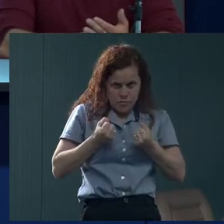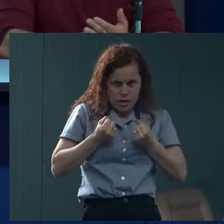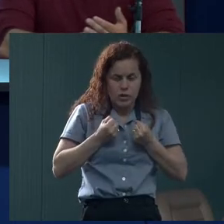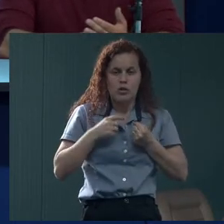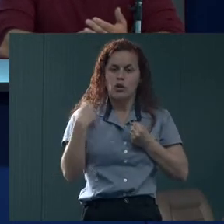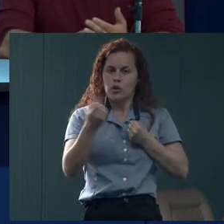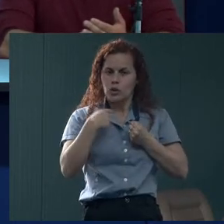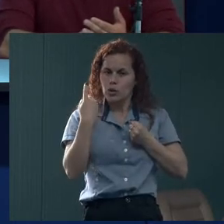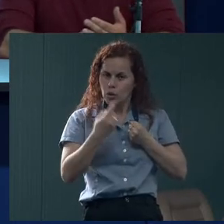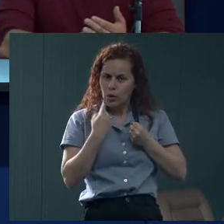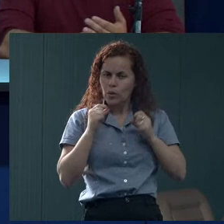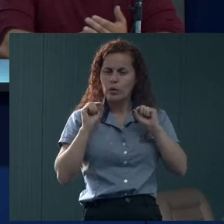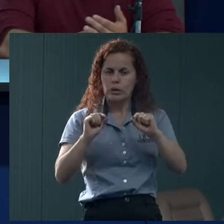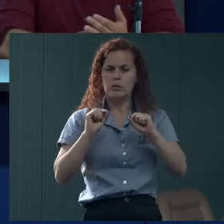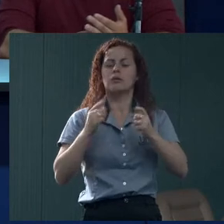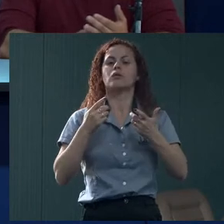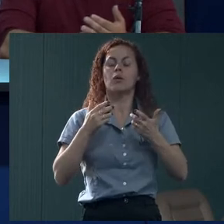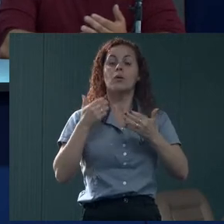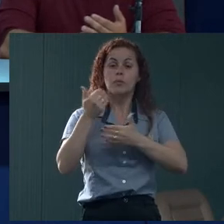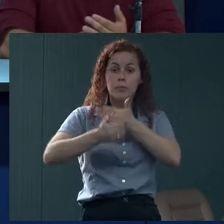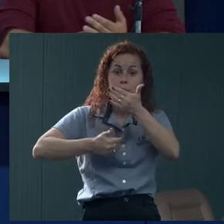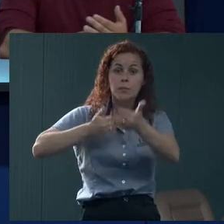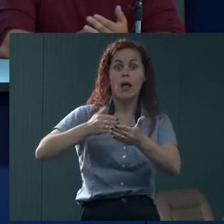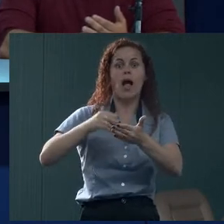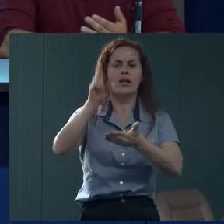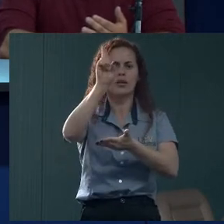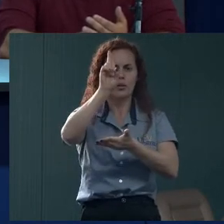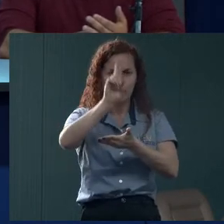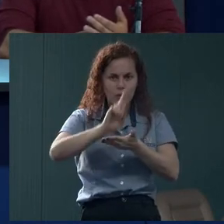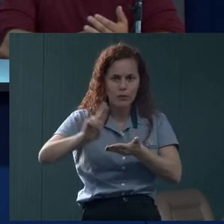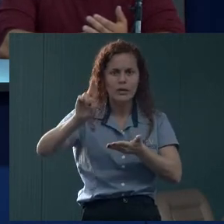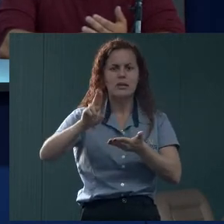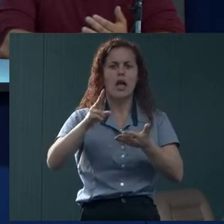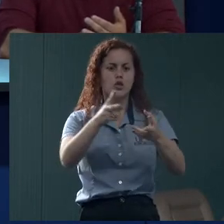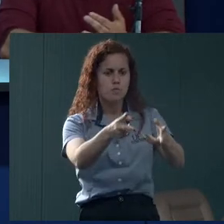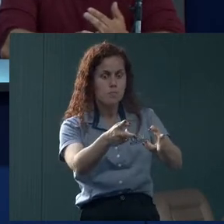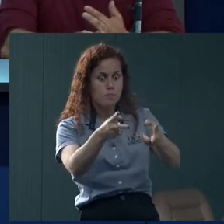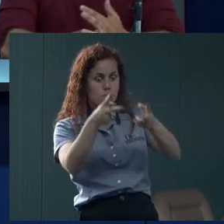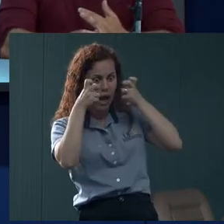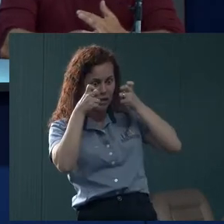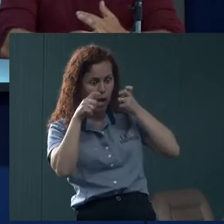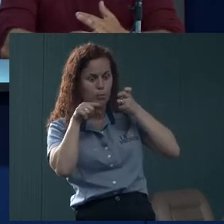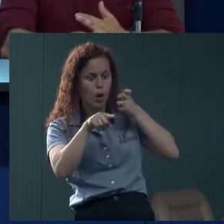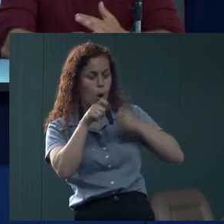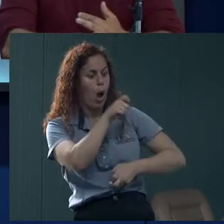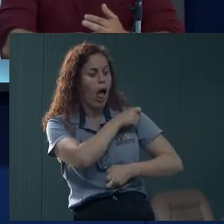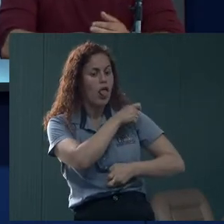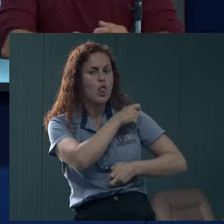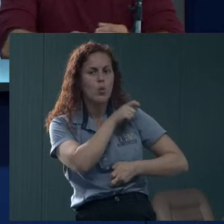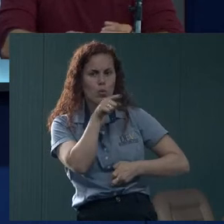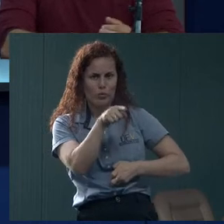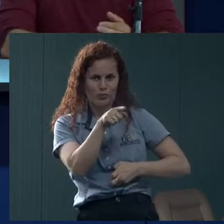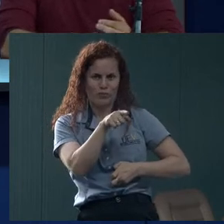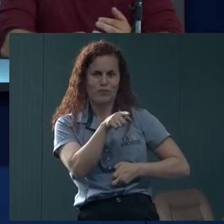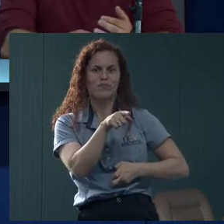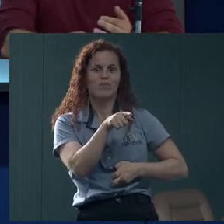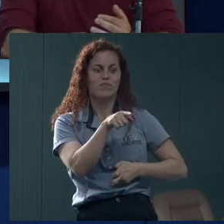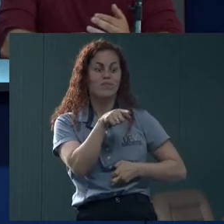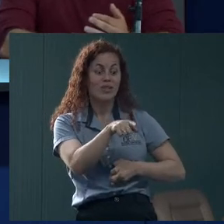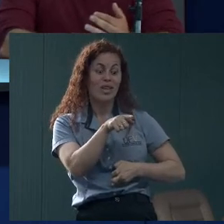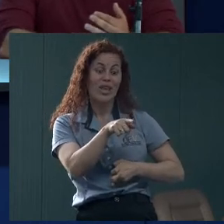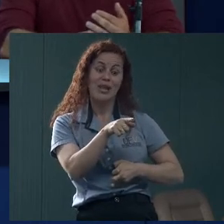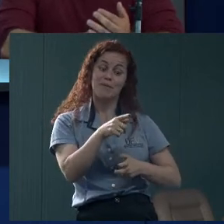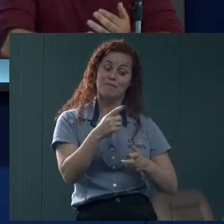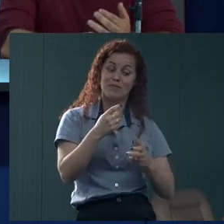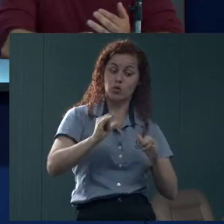nós estamos trabalhando aqui na universidade, identificou que o estudante está com